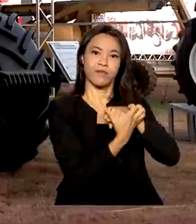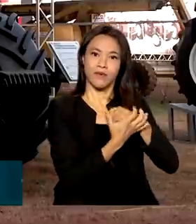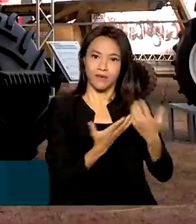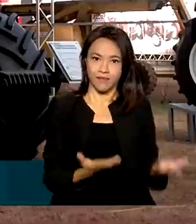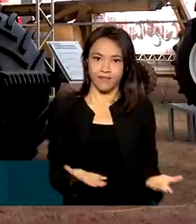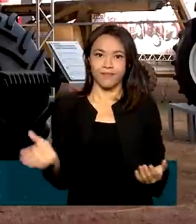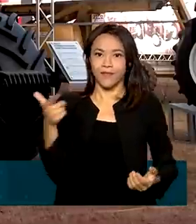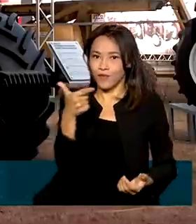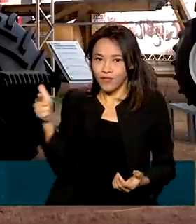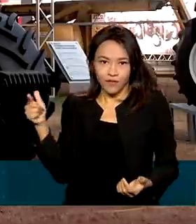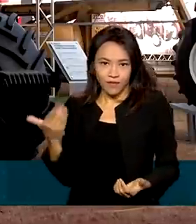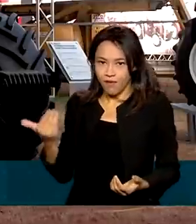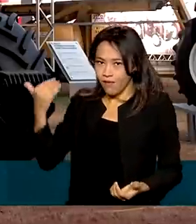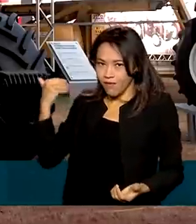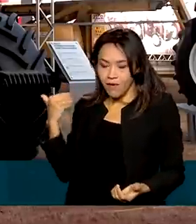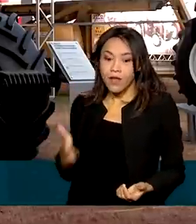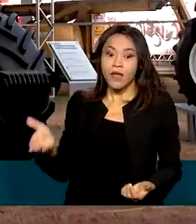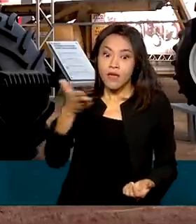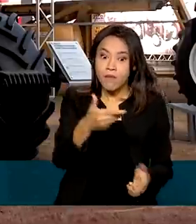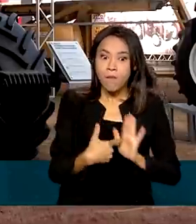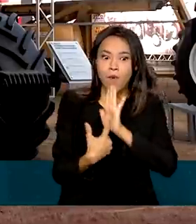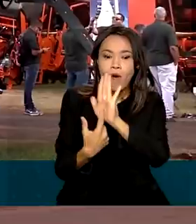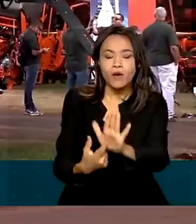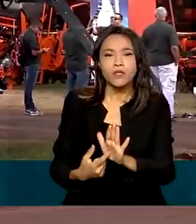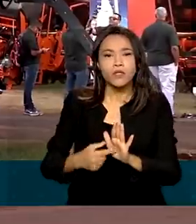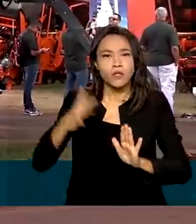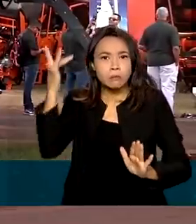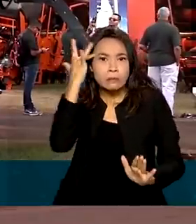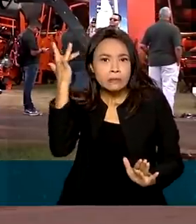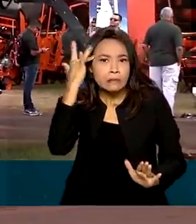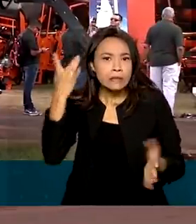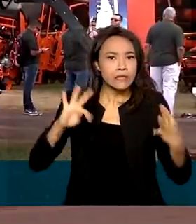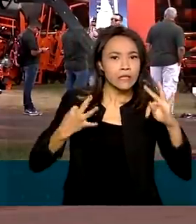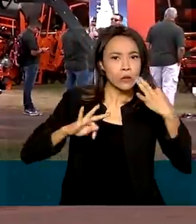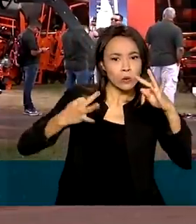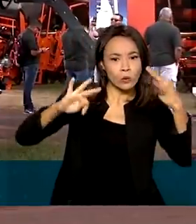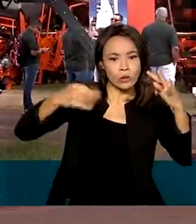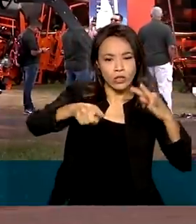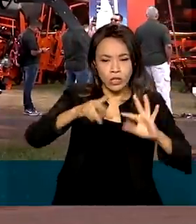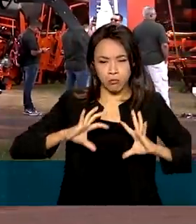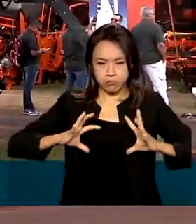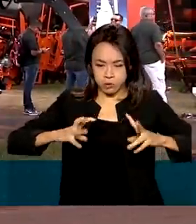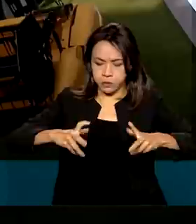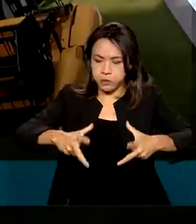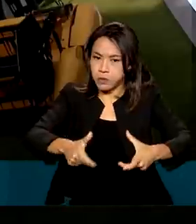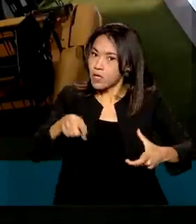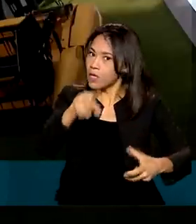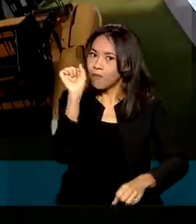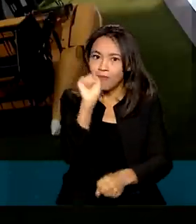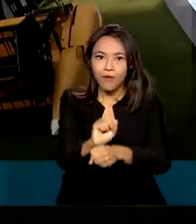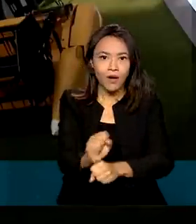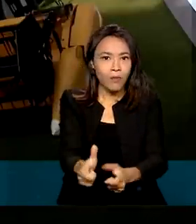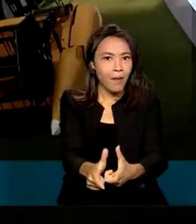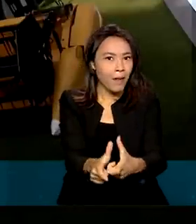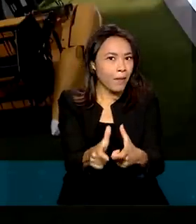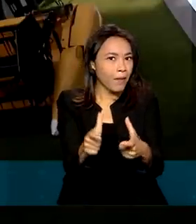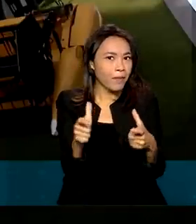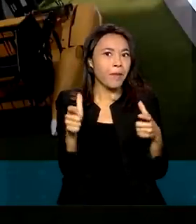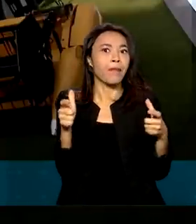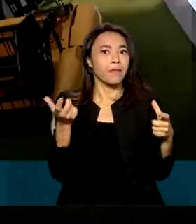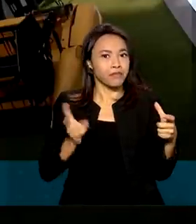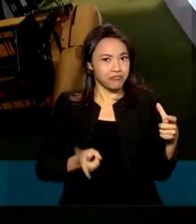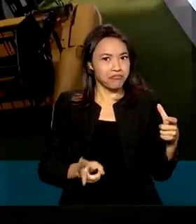A feira reúne o que há de mais moderno para atender às necessidades de um setor que não parou de crescer. Em